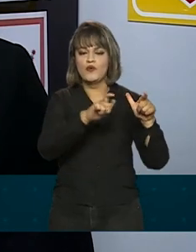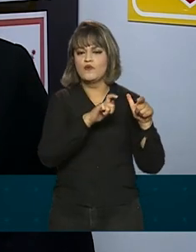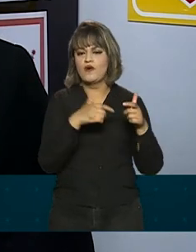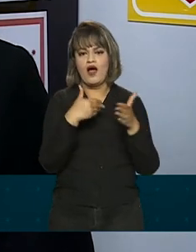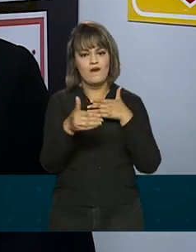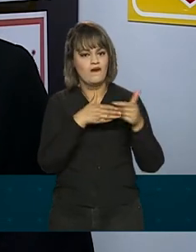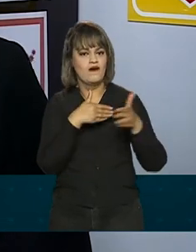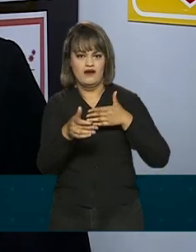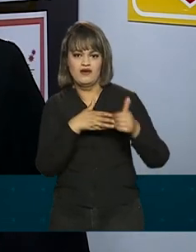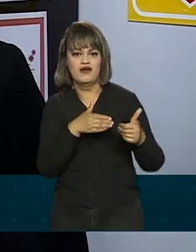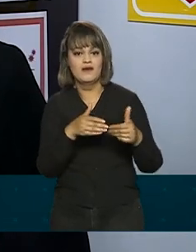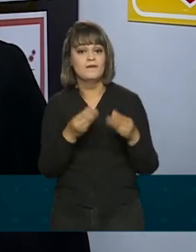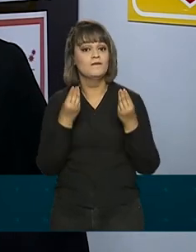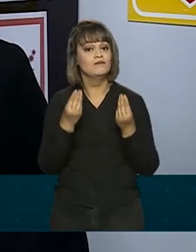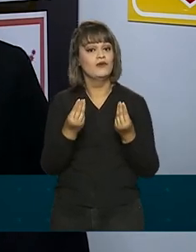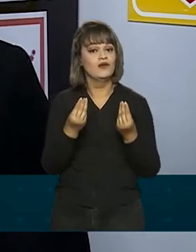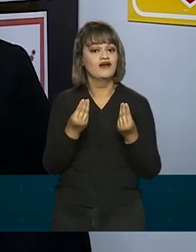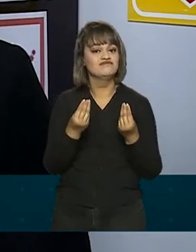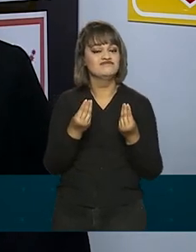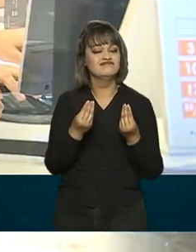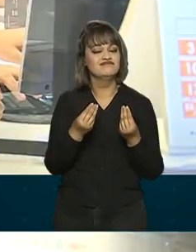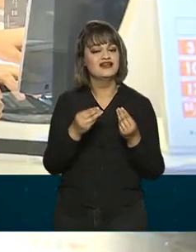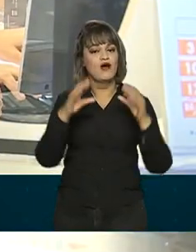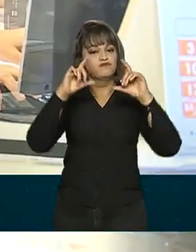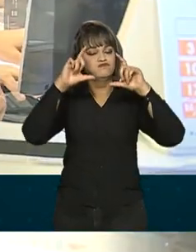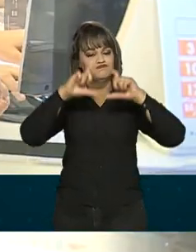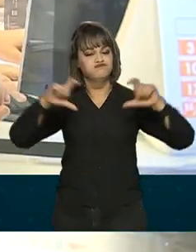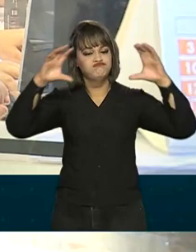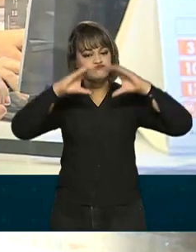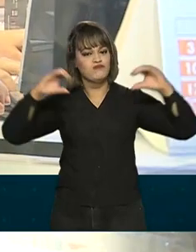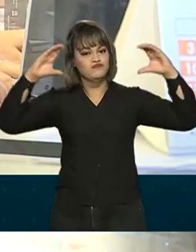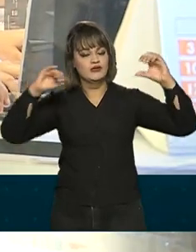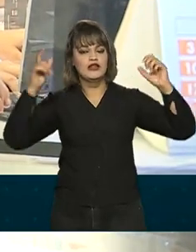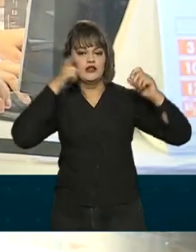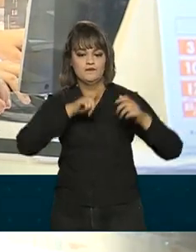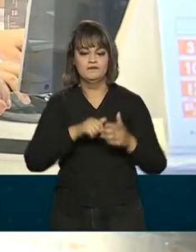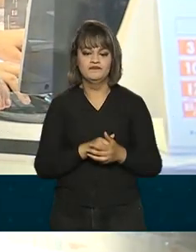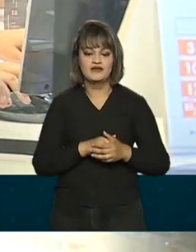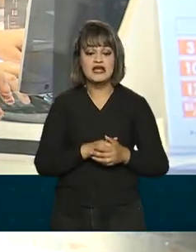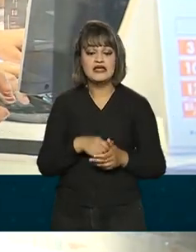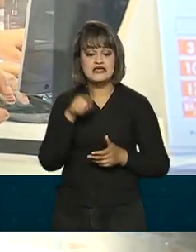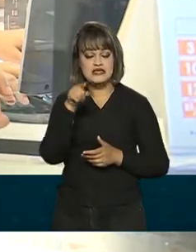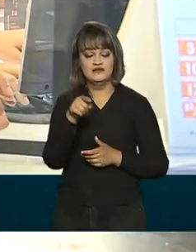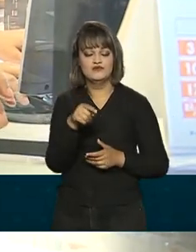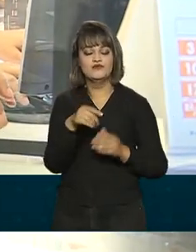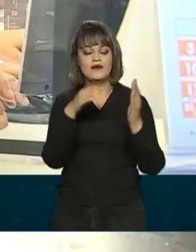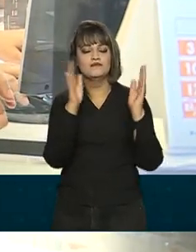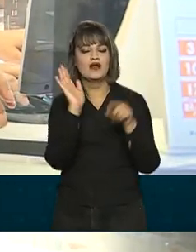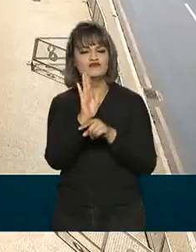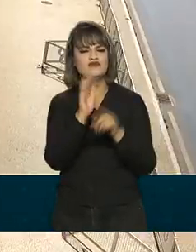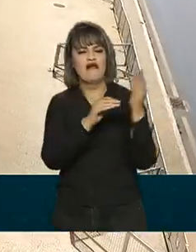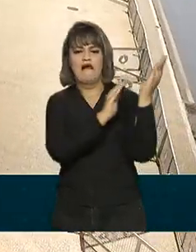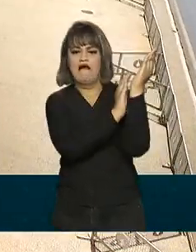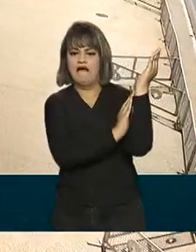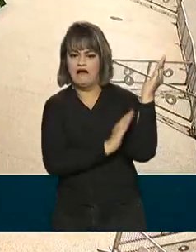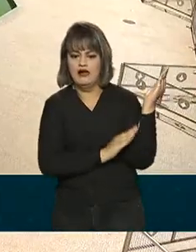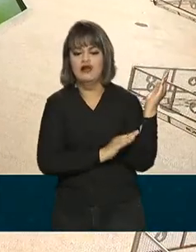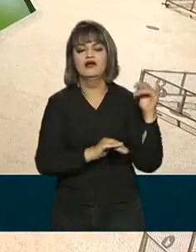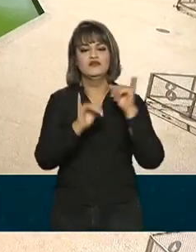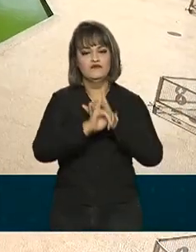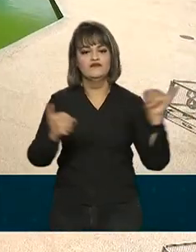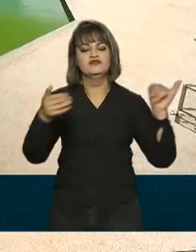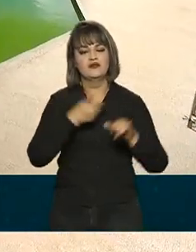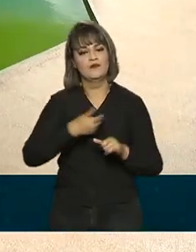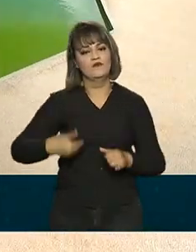meio eletrônico, já que funciona em nuvem. A mudança faz parte de um pacote de desburocratização anunciado